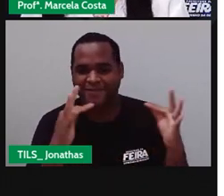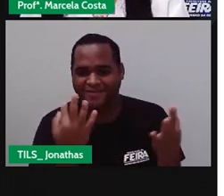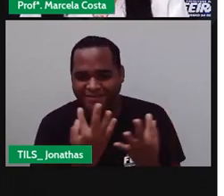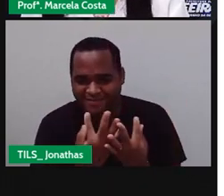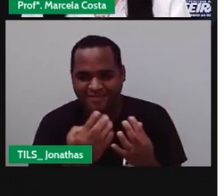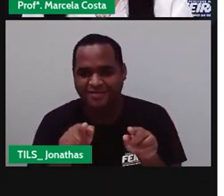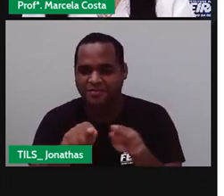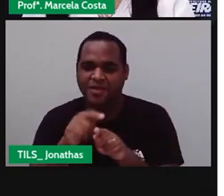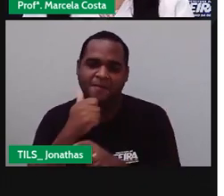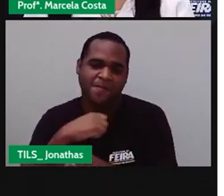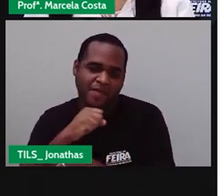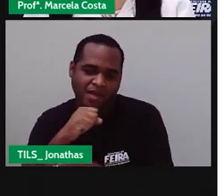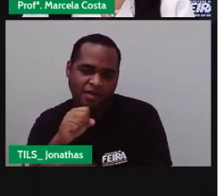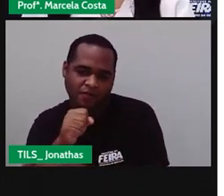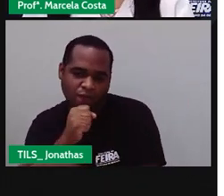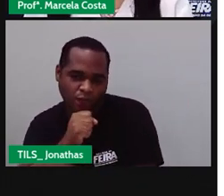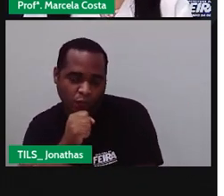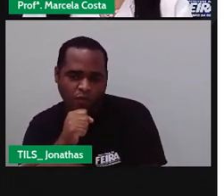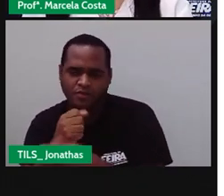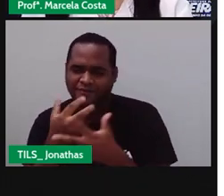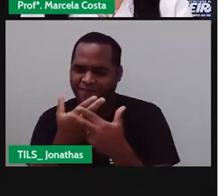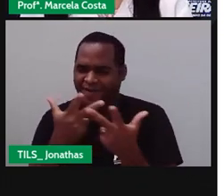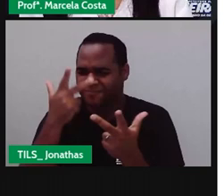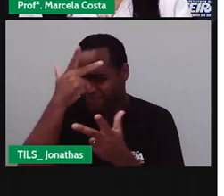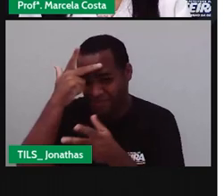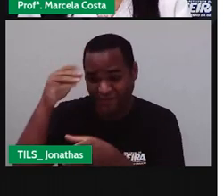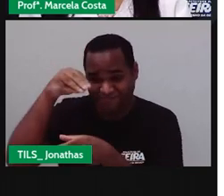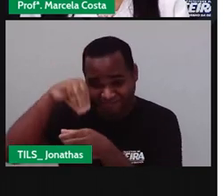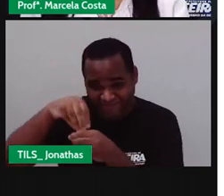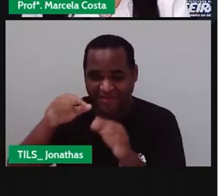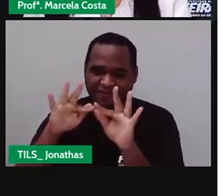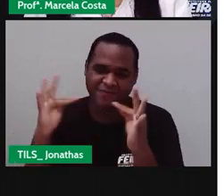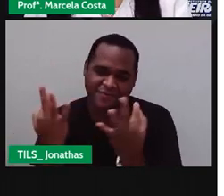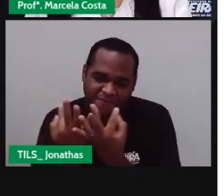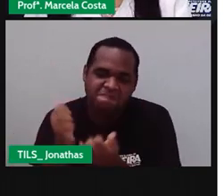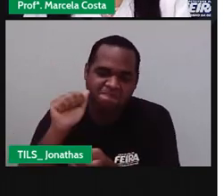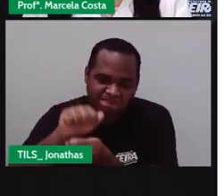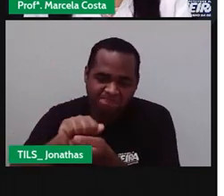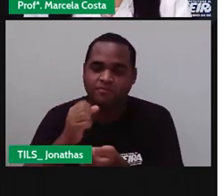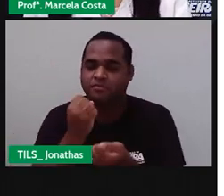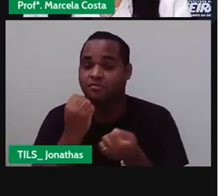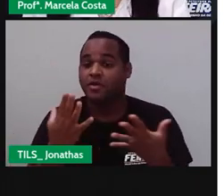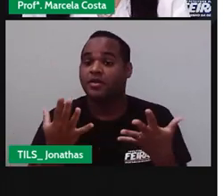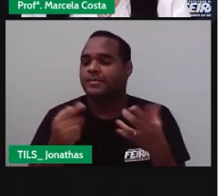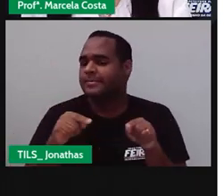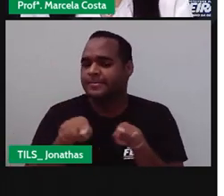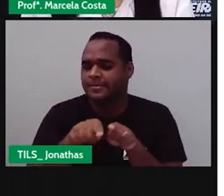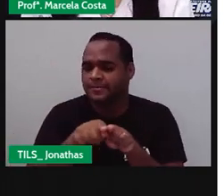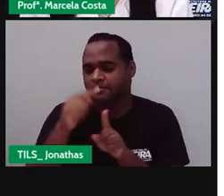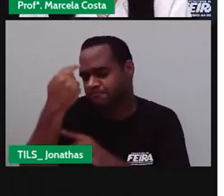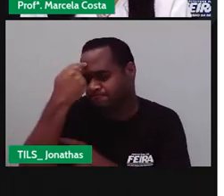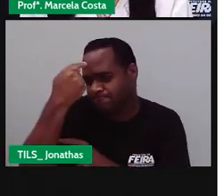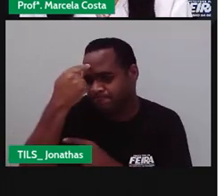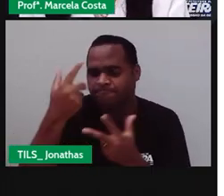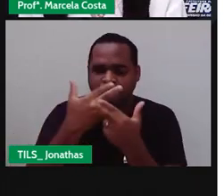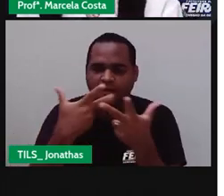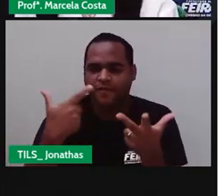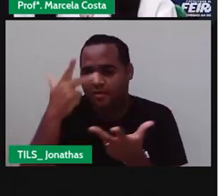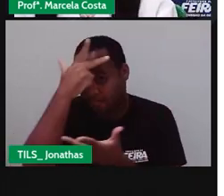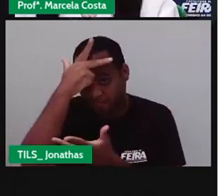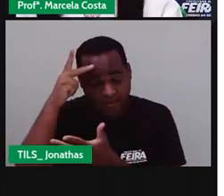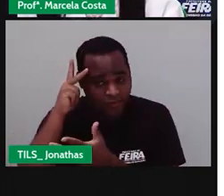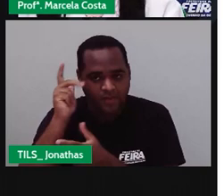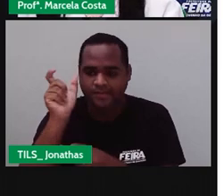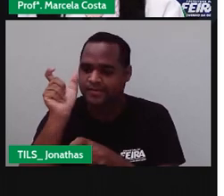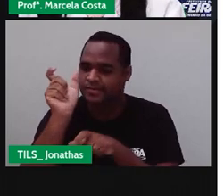e da sua mãe, da sua avó, das pessoas que fazem parte da sua família e pensar que mesmo sendo pessoas